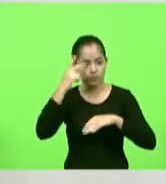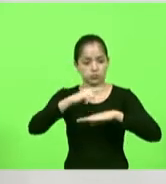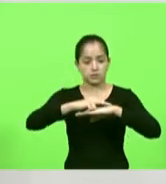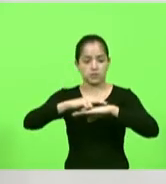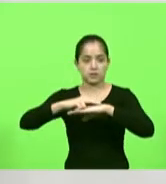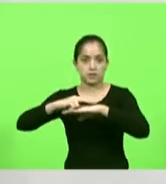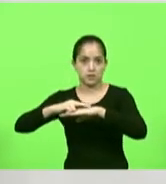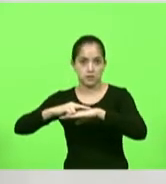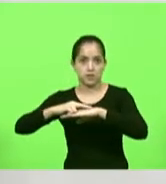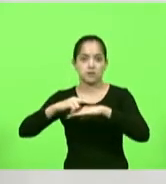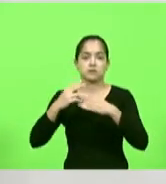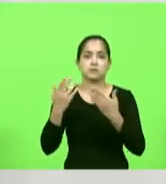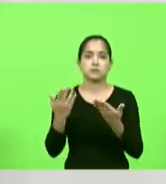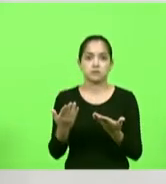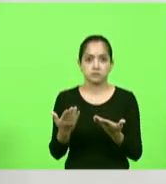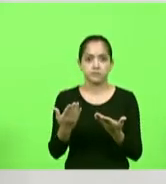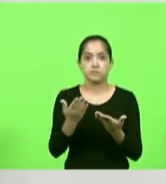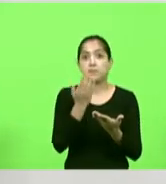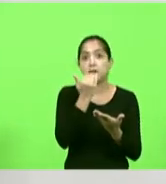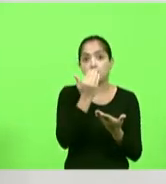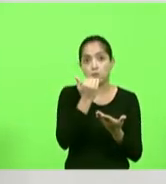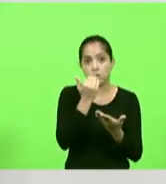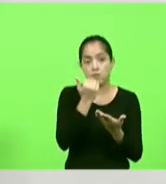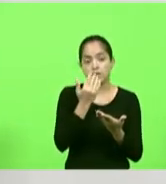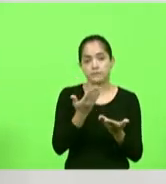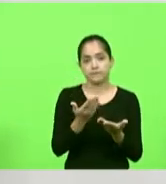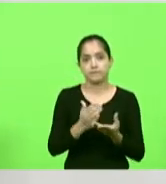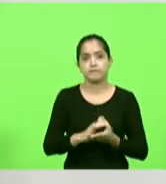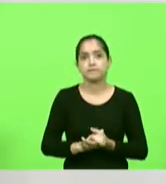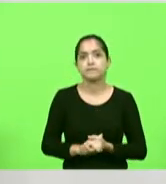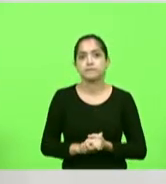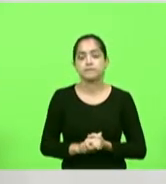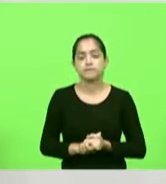vai do nariz até o estômago para a pessoa receber a alimentação.